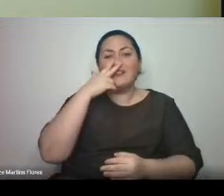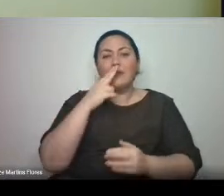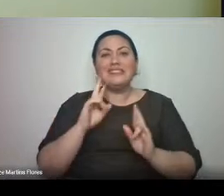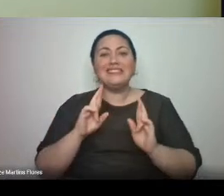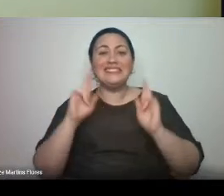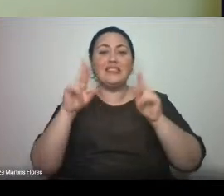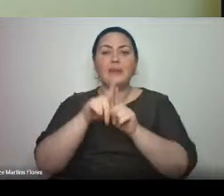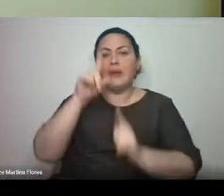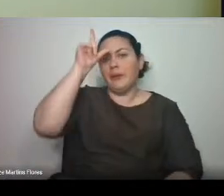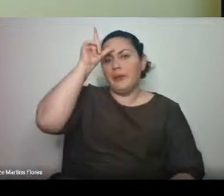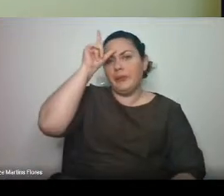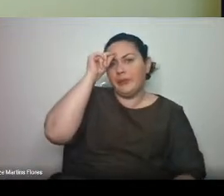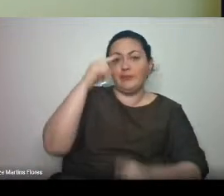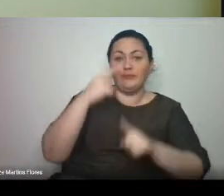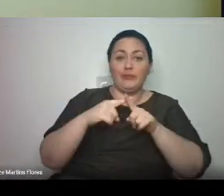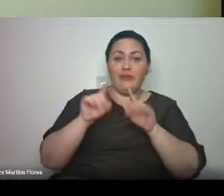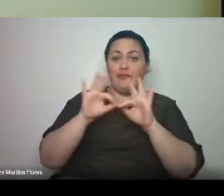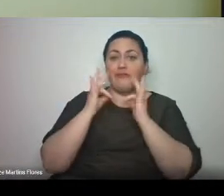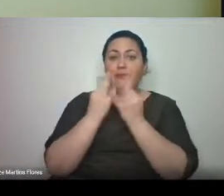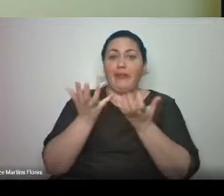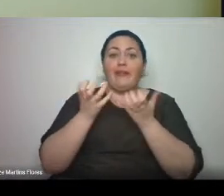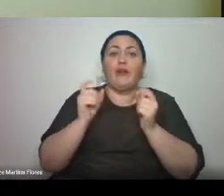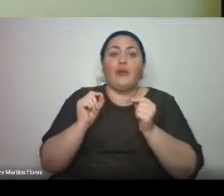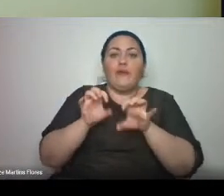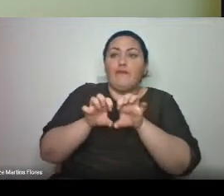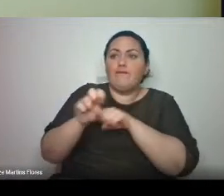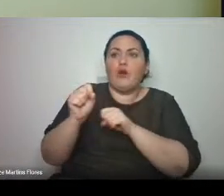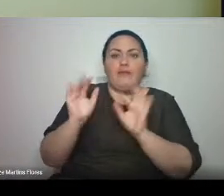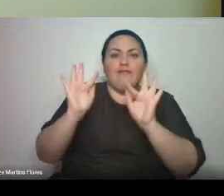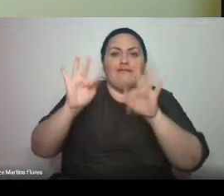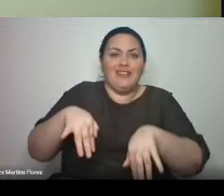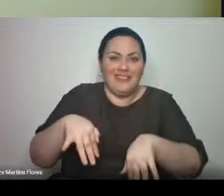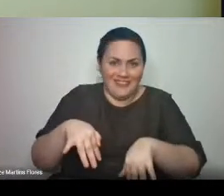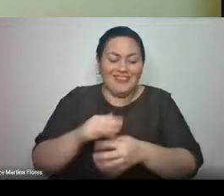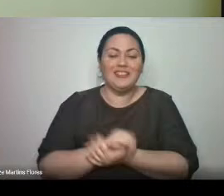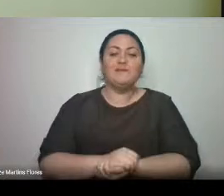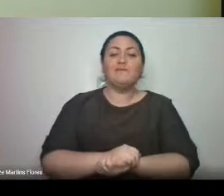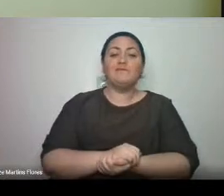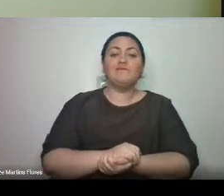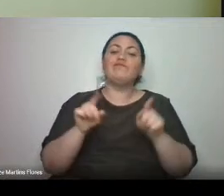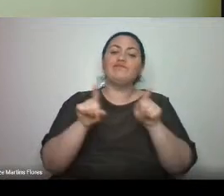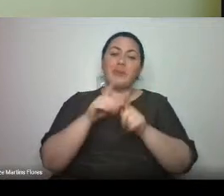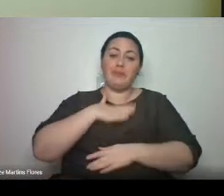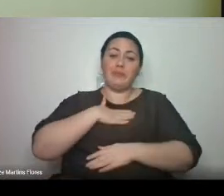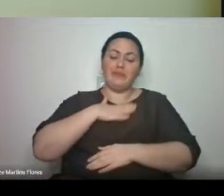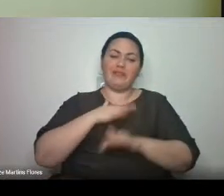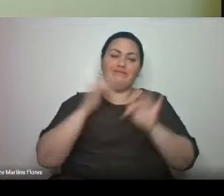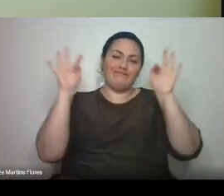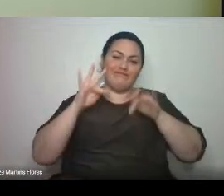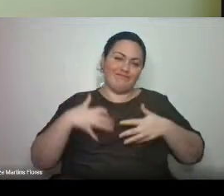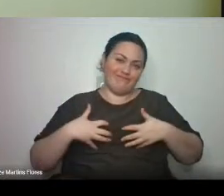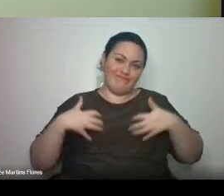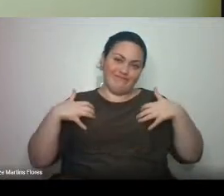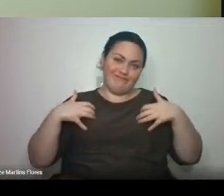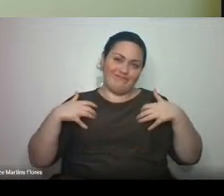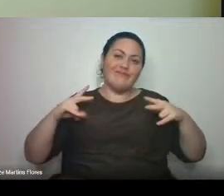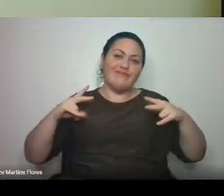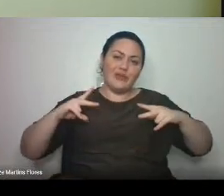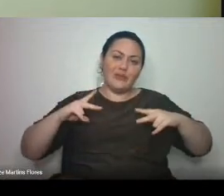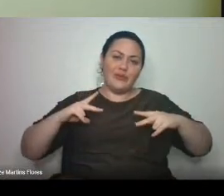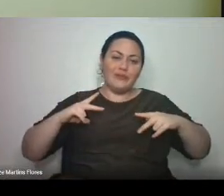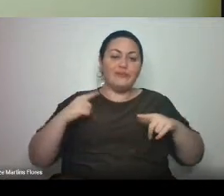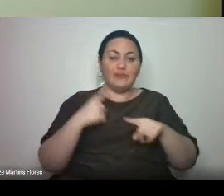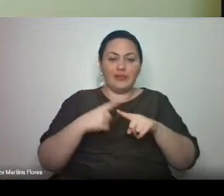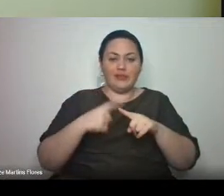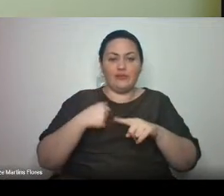sempre que conclua esses processos. E eu queria dizer que é uma alegria em particular para mim. Porque, como já foi também